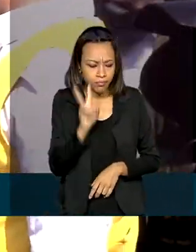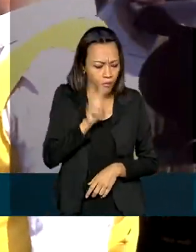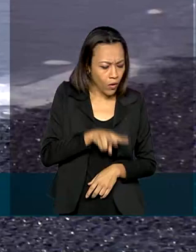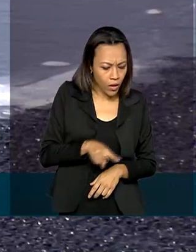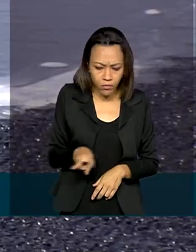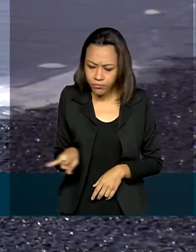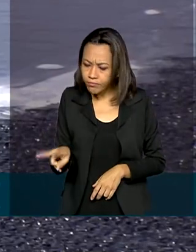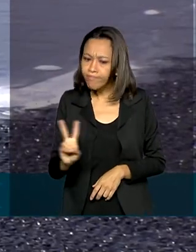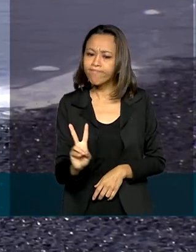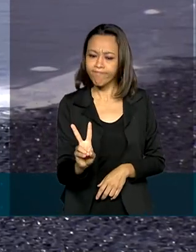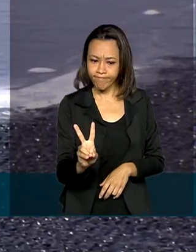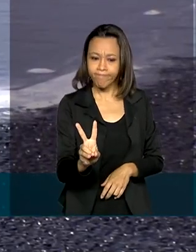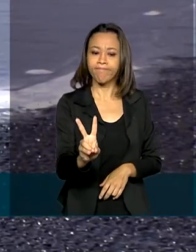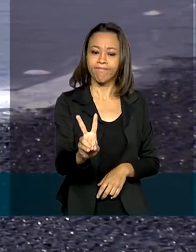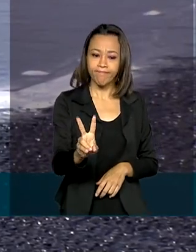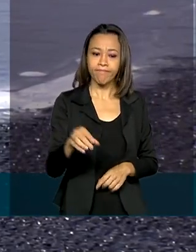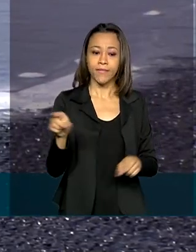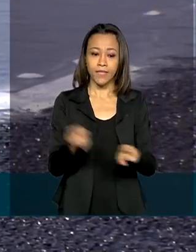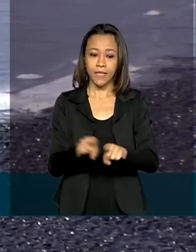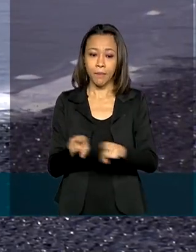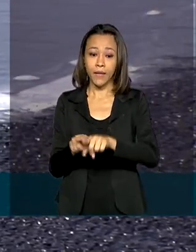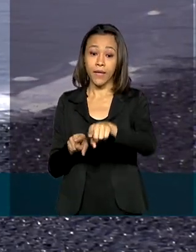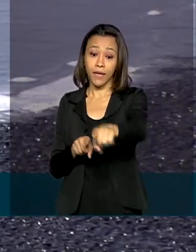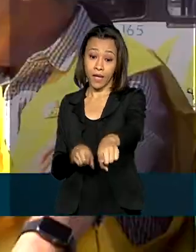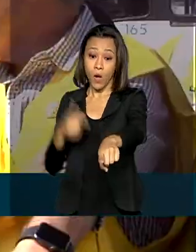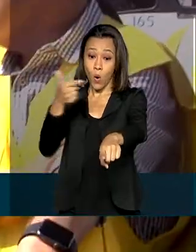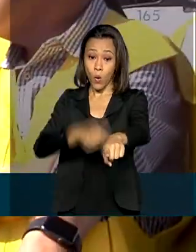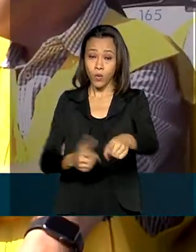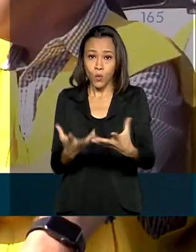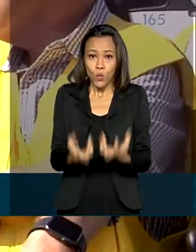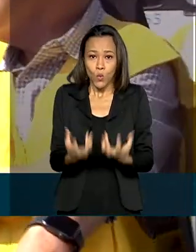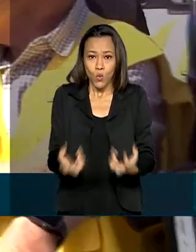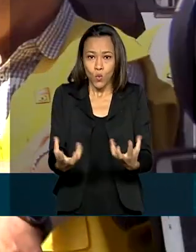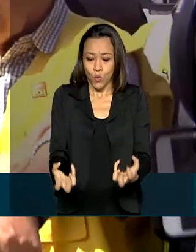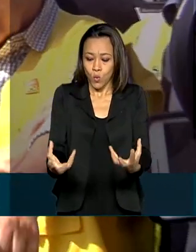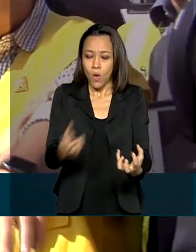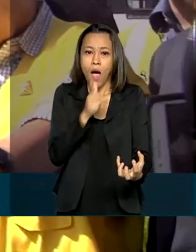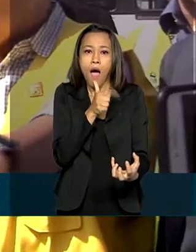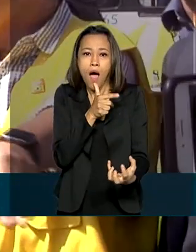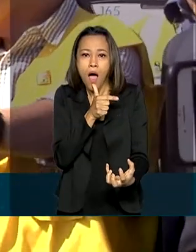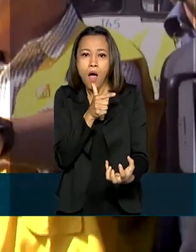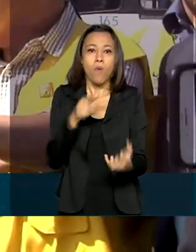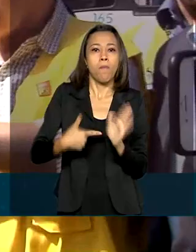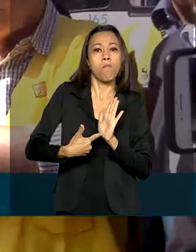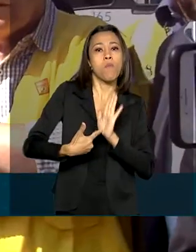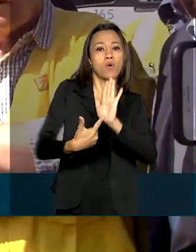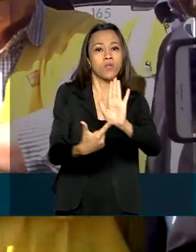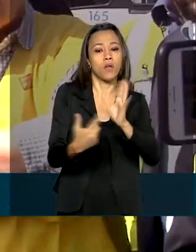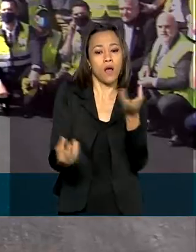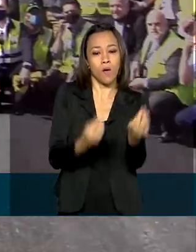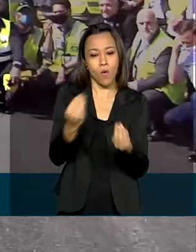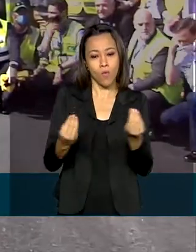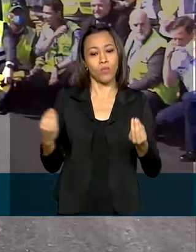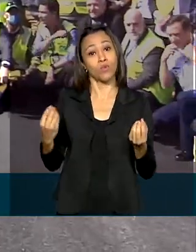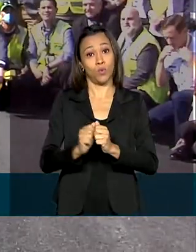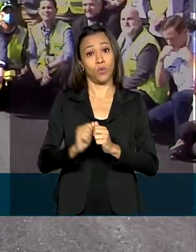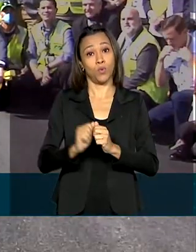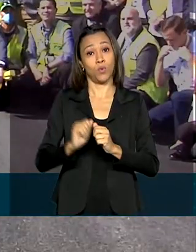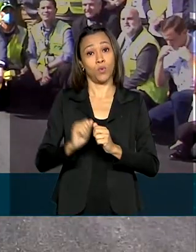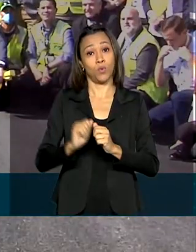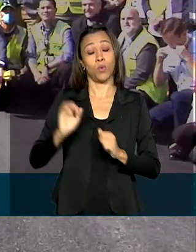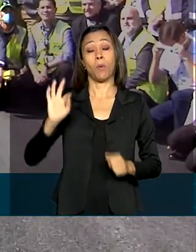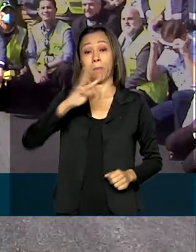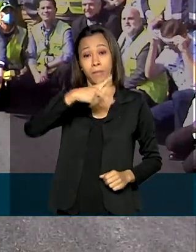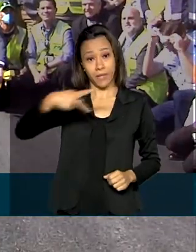acompanharam uma simulação de absorção de água pelo piso, junto com o presidente da Infraero, Hélio Paz de Barros, e fizeram